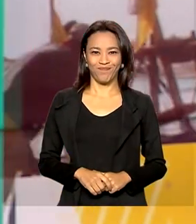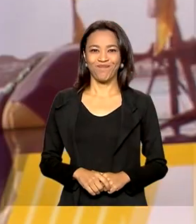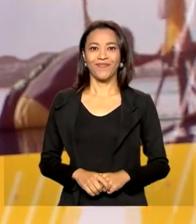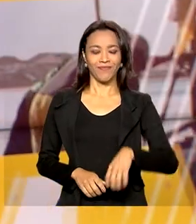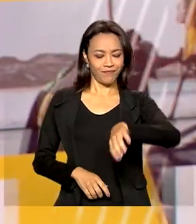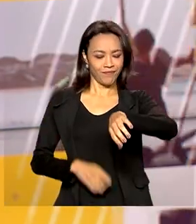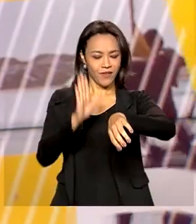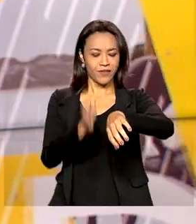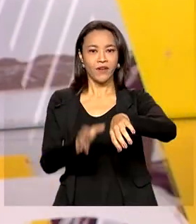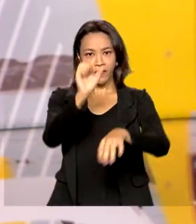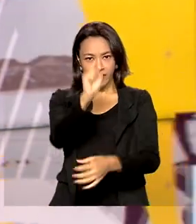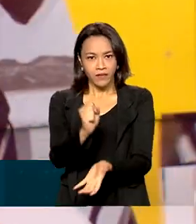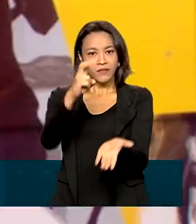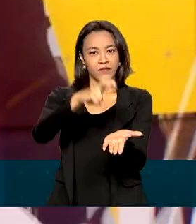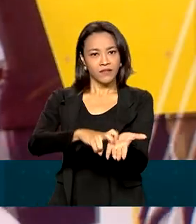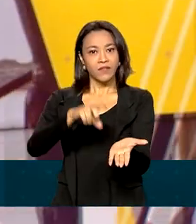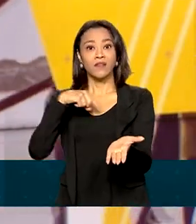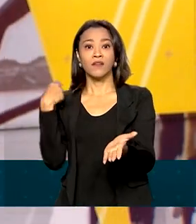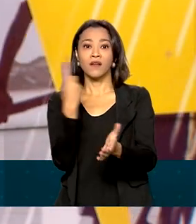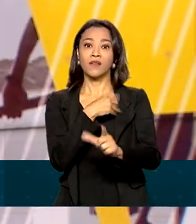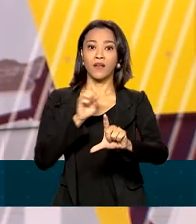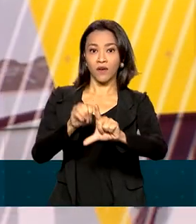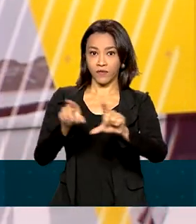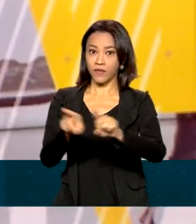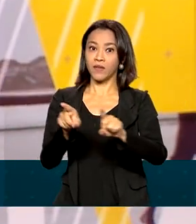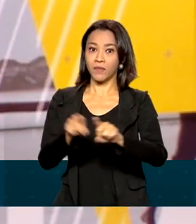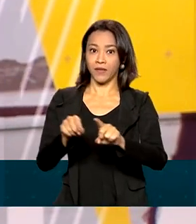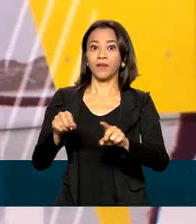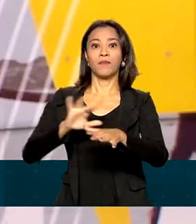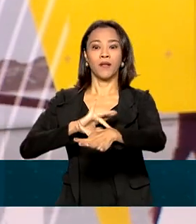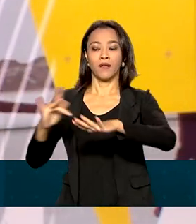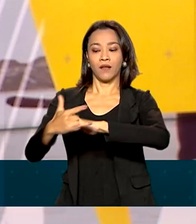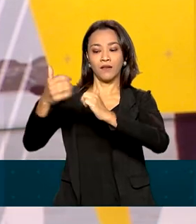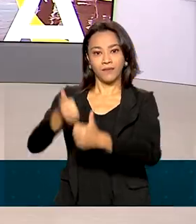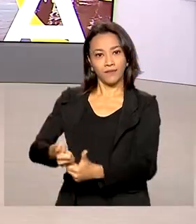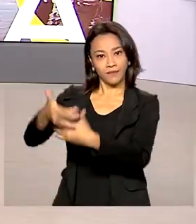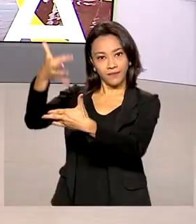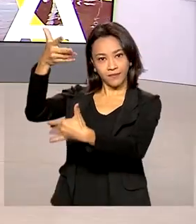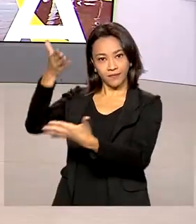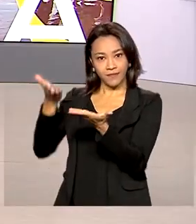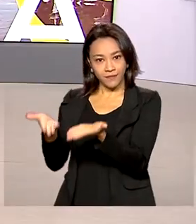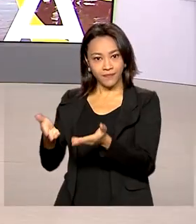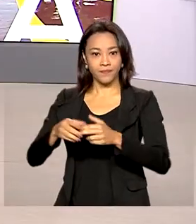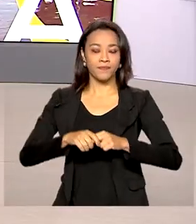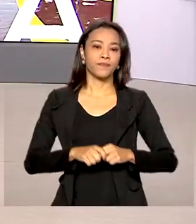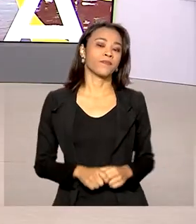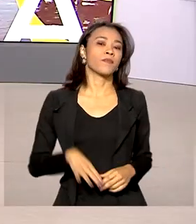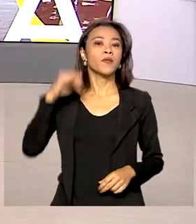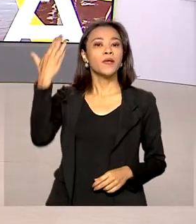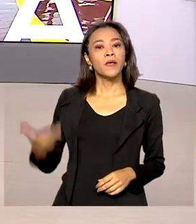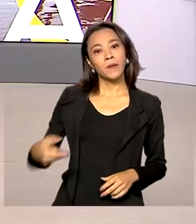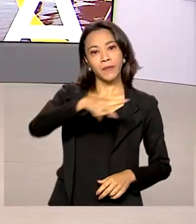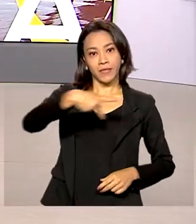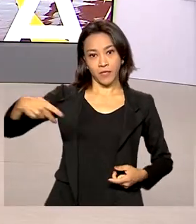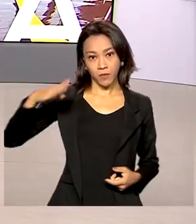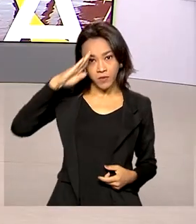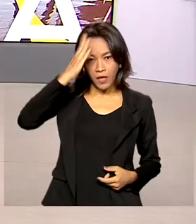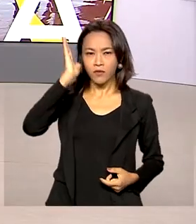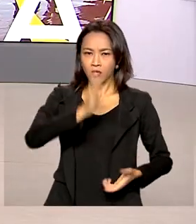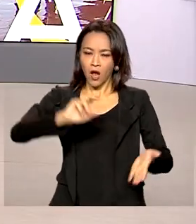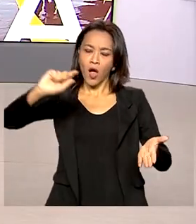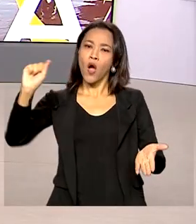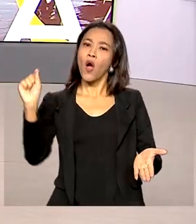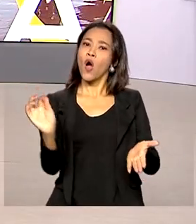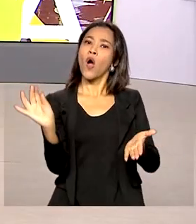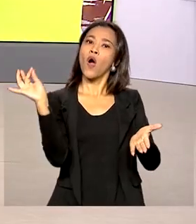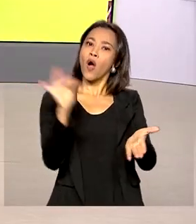Agora, 8 horas, estamos ao vivo também pelas redes sociais. O presidente Jair Bolsonaro oficializou